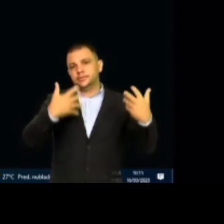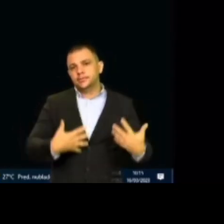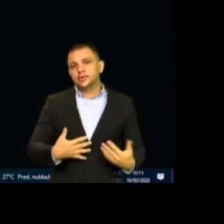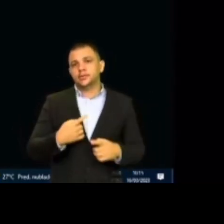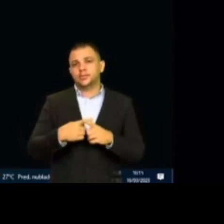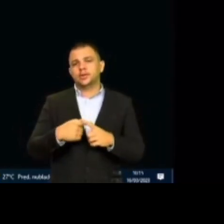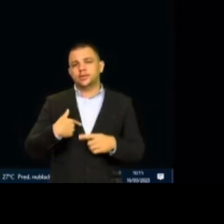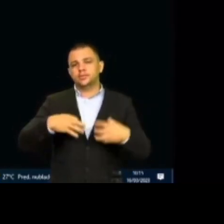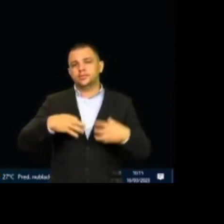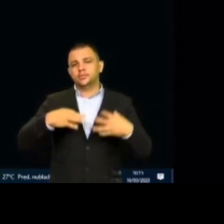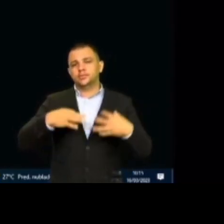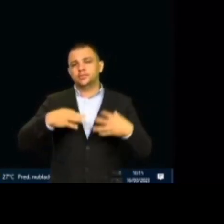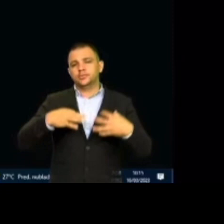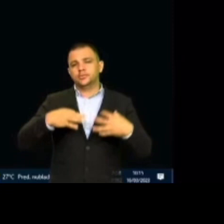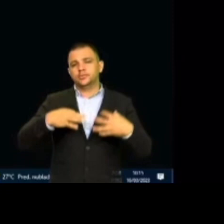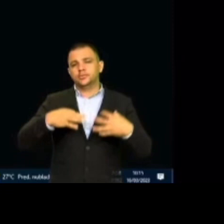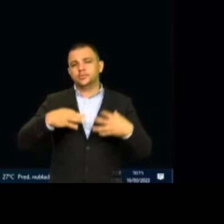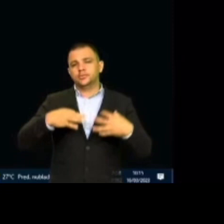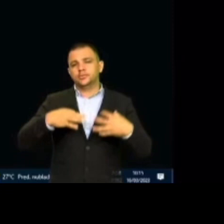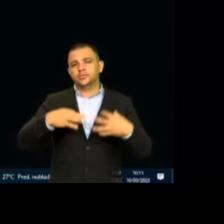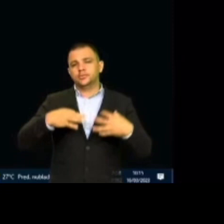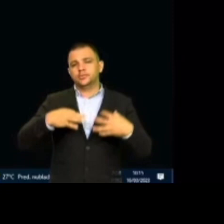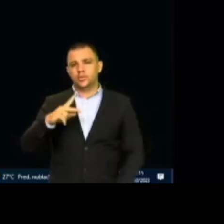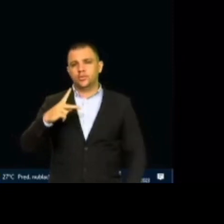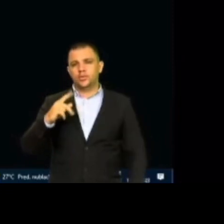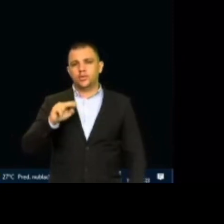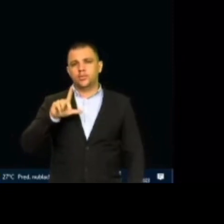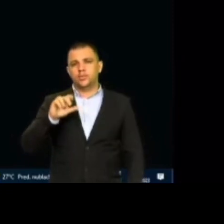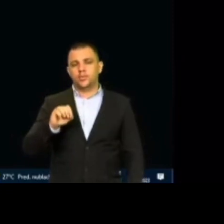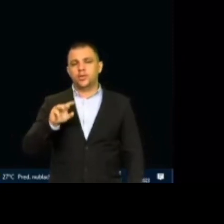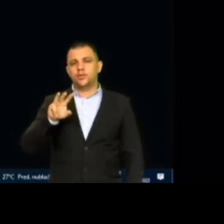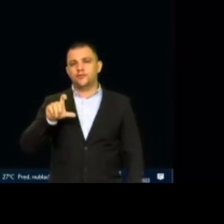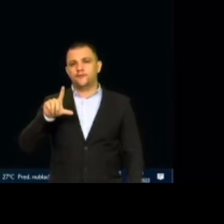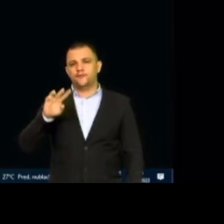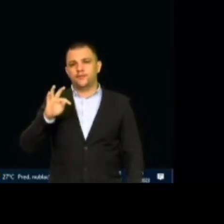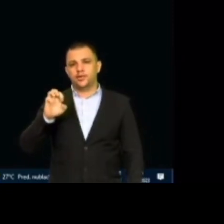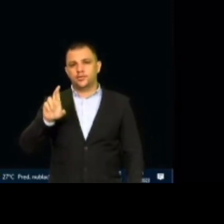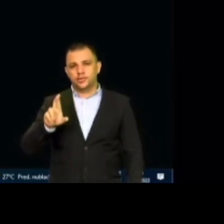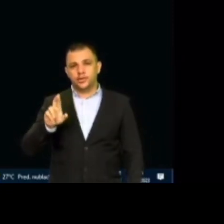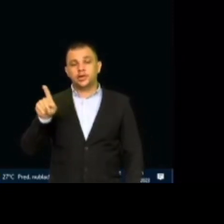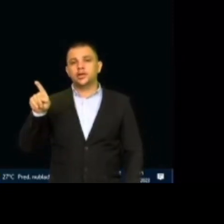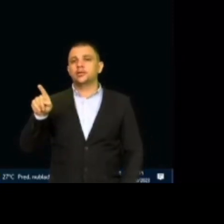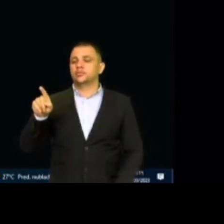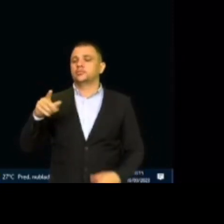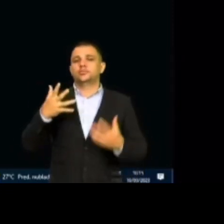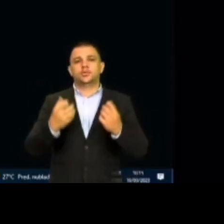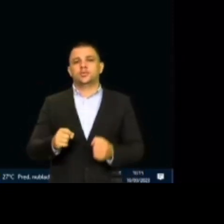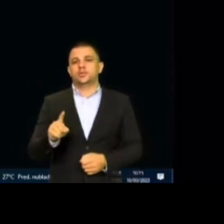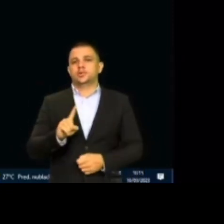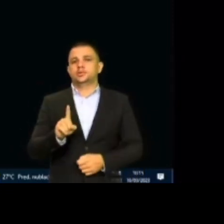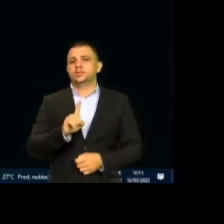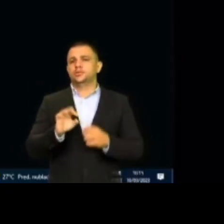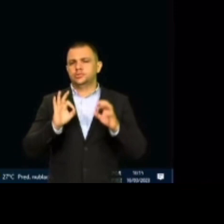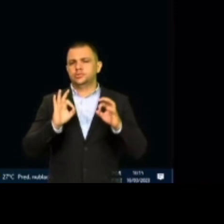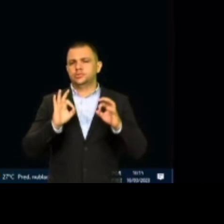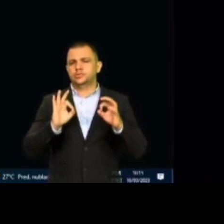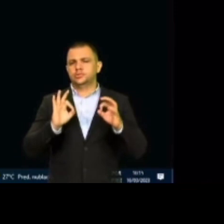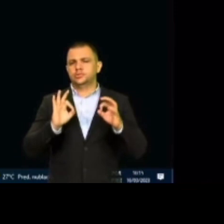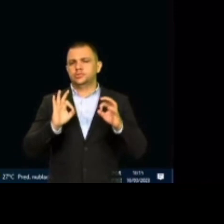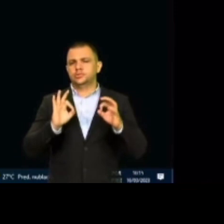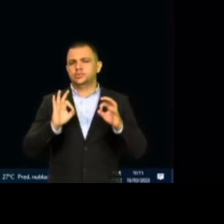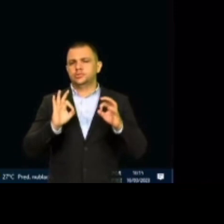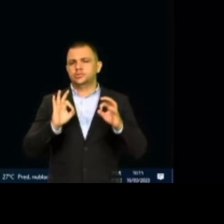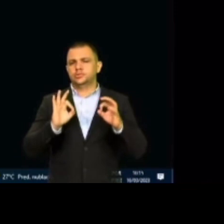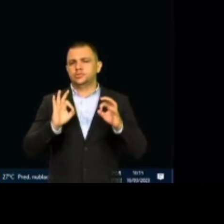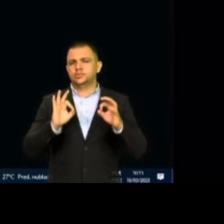tipo de safadeza. Mas eu vou conversar com ele também, para que se tome providências. Porque da mesma forma que teve o Siddhartha,